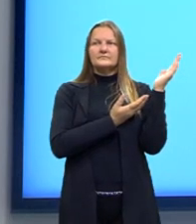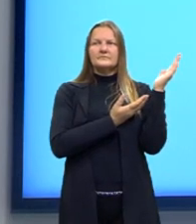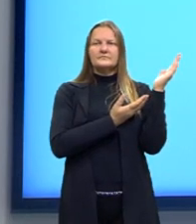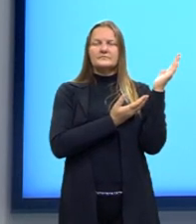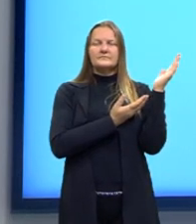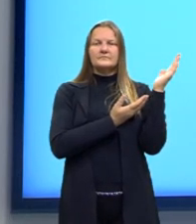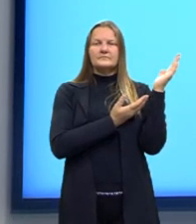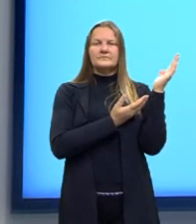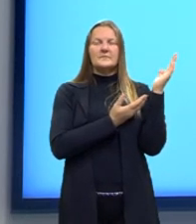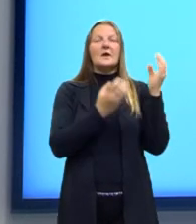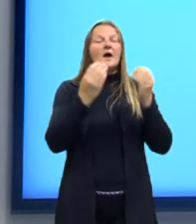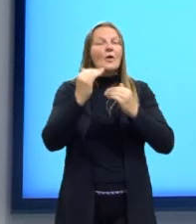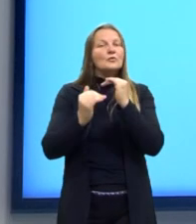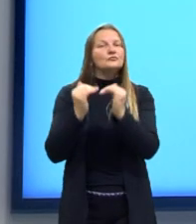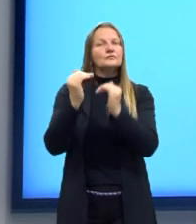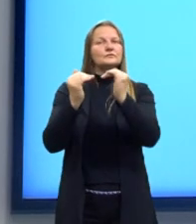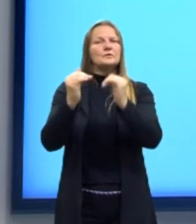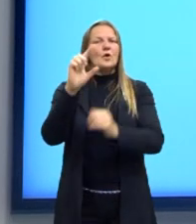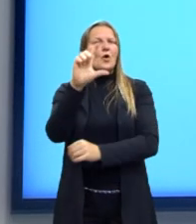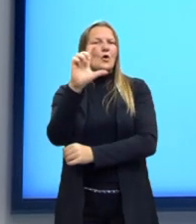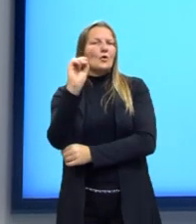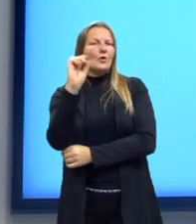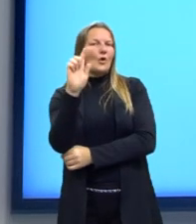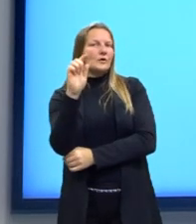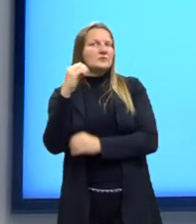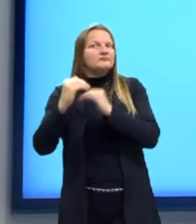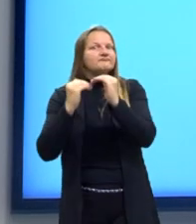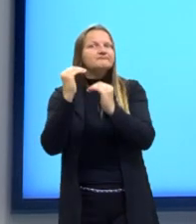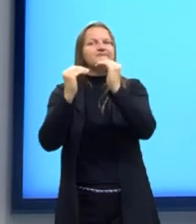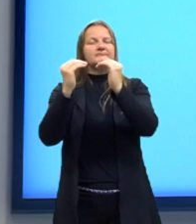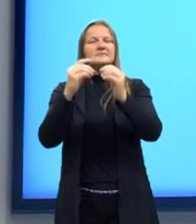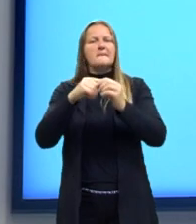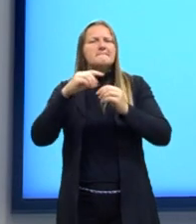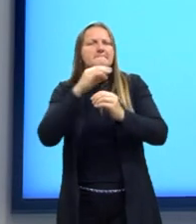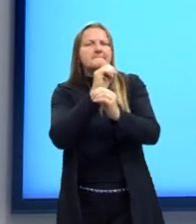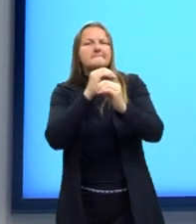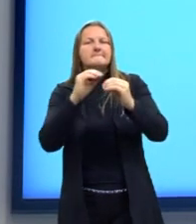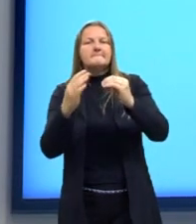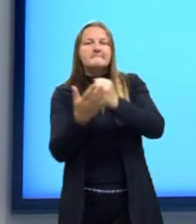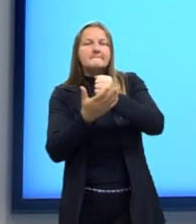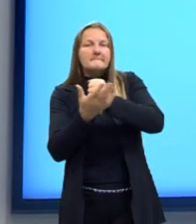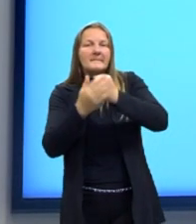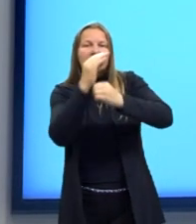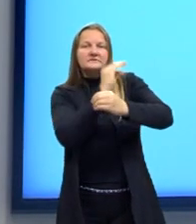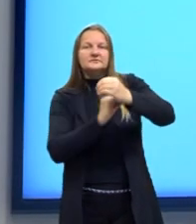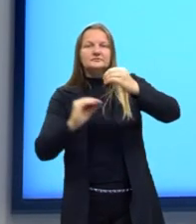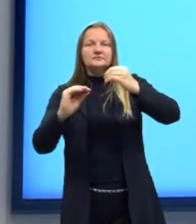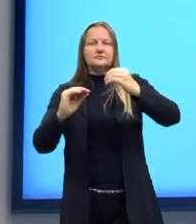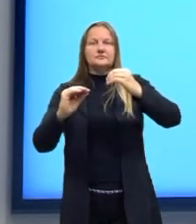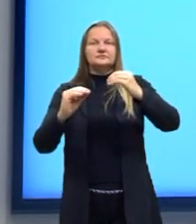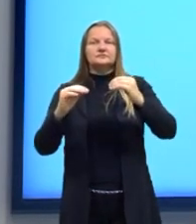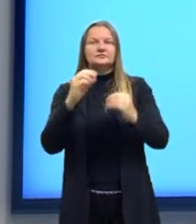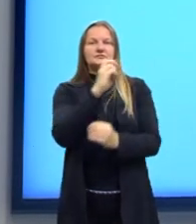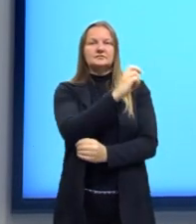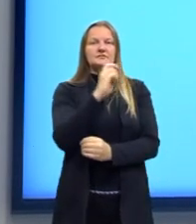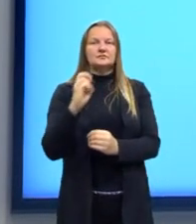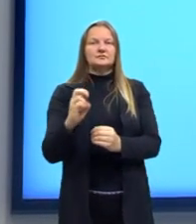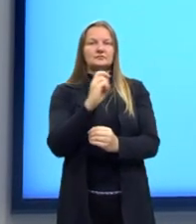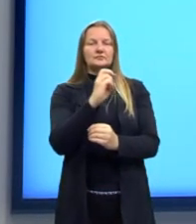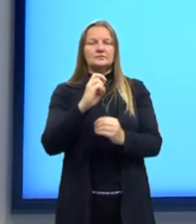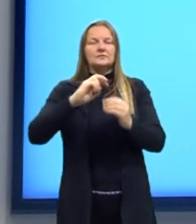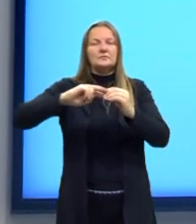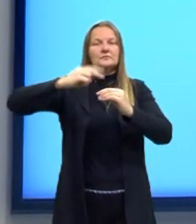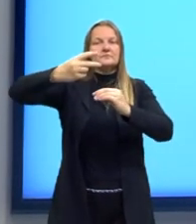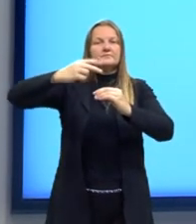nós buscamos desenvolver esse logaritmo. Então nós pegamos a nossa base, igualamos aqui, elevamos ao